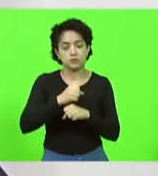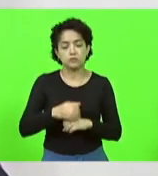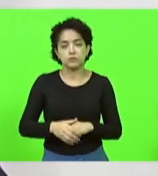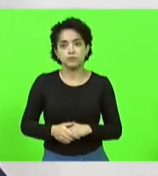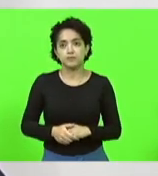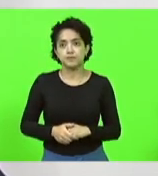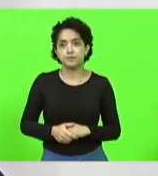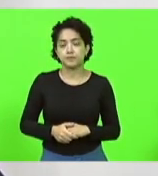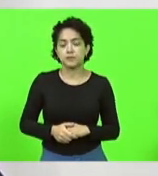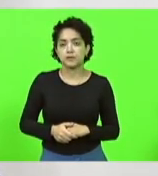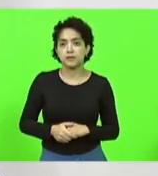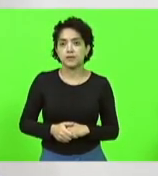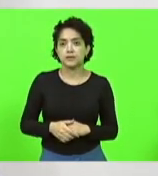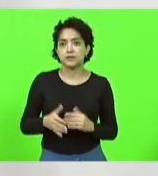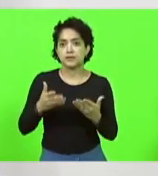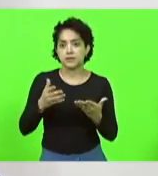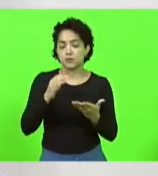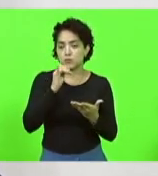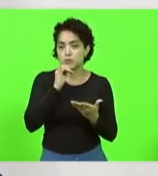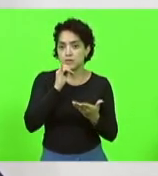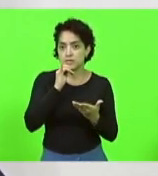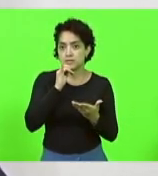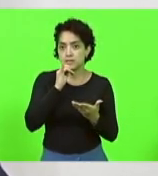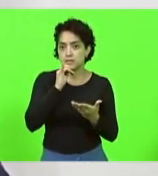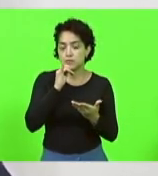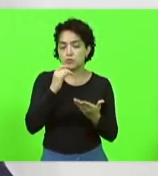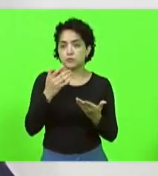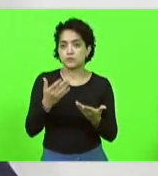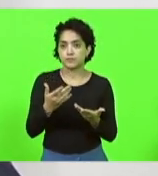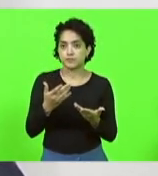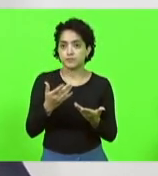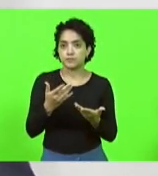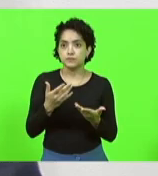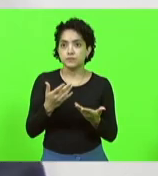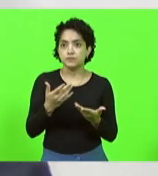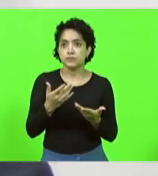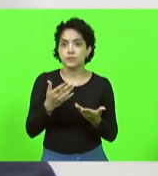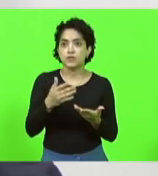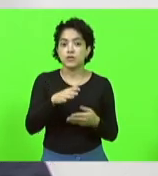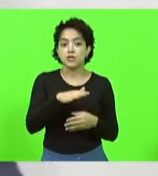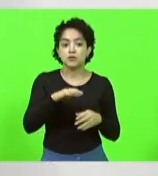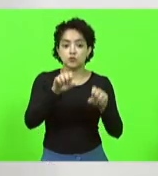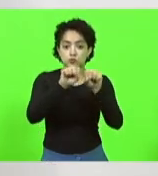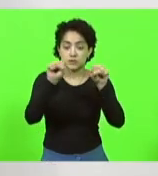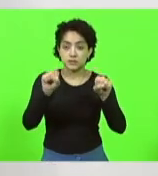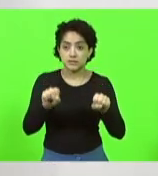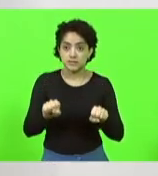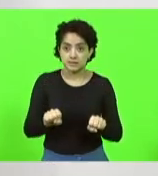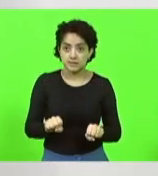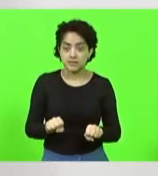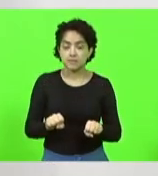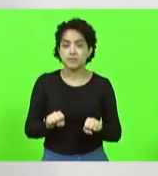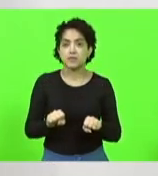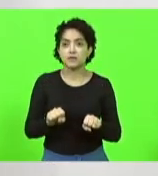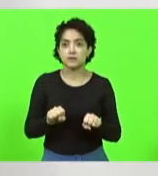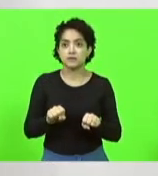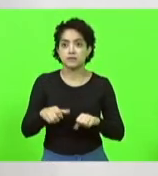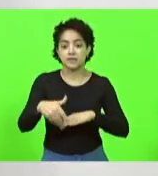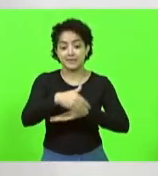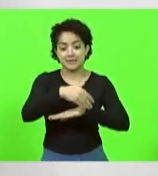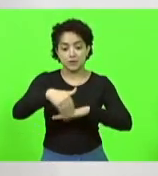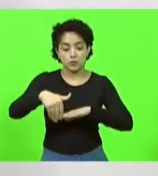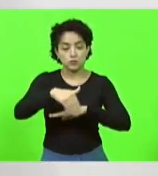Quero citar um exemplo, um exemplo no sistema viário, ou seja, da nossa rodovia